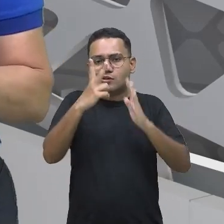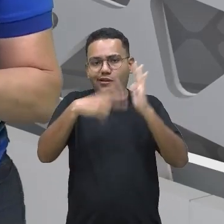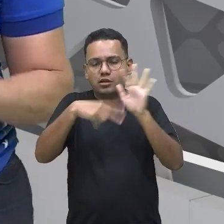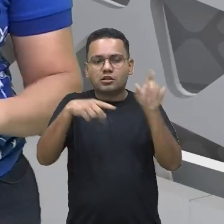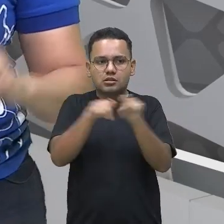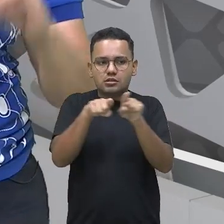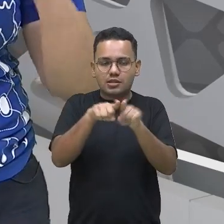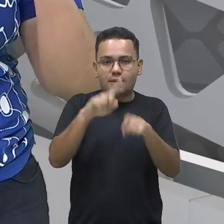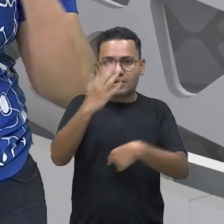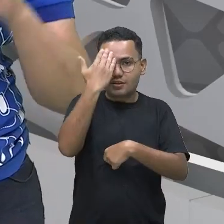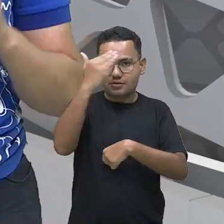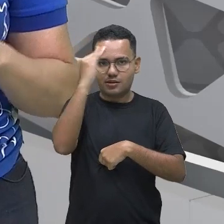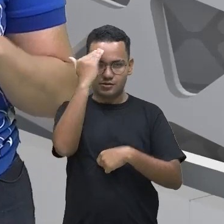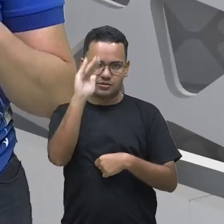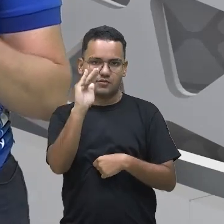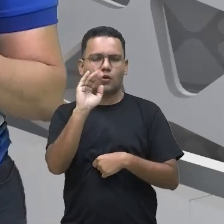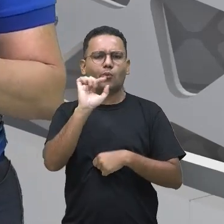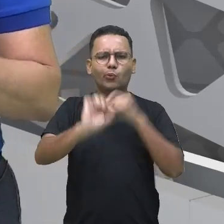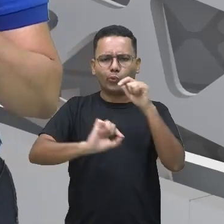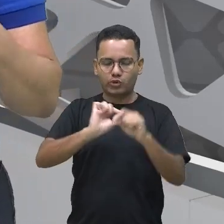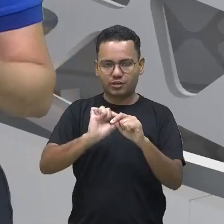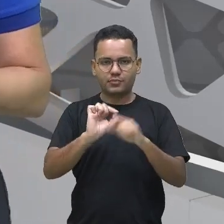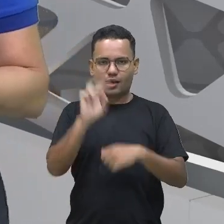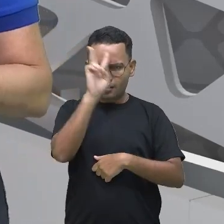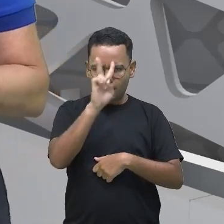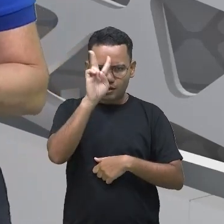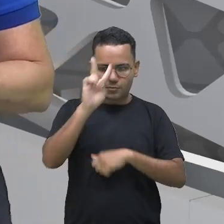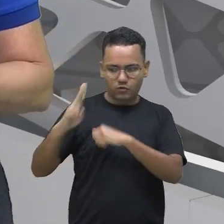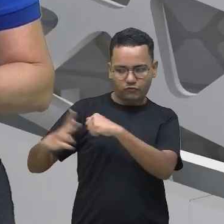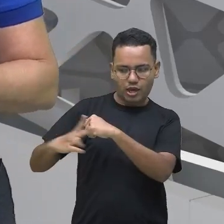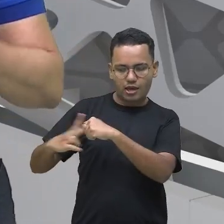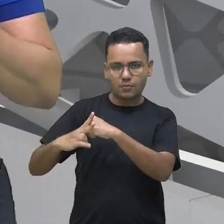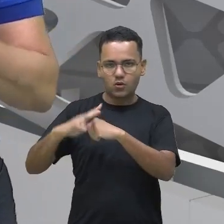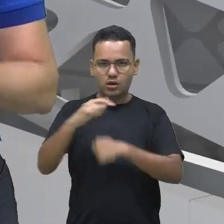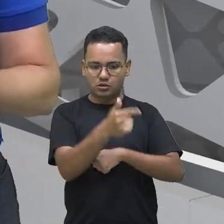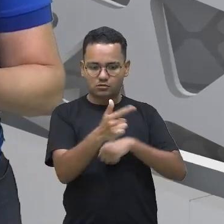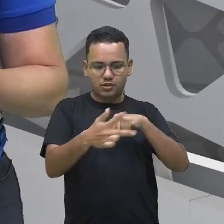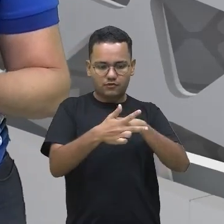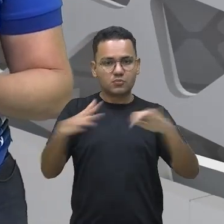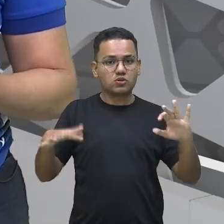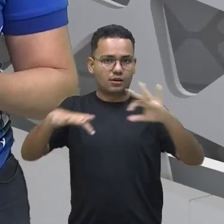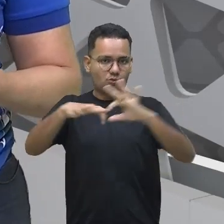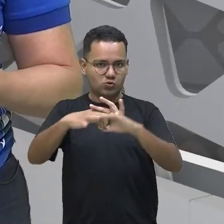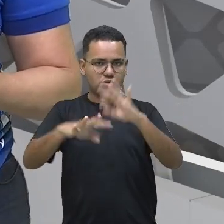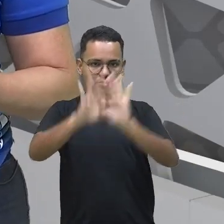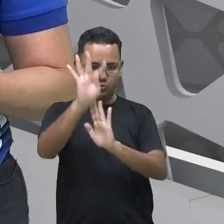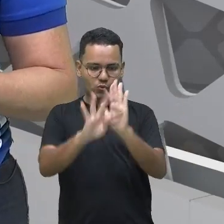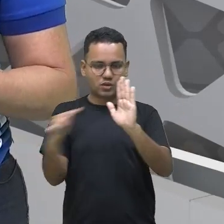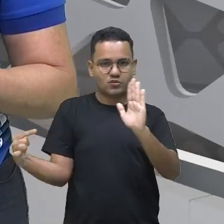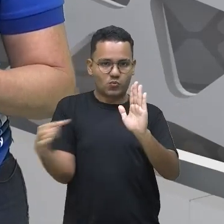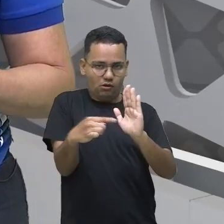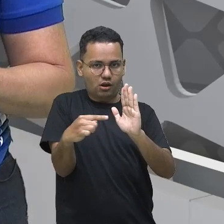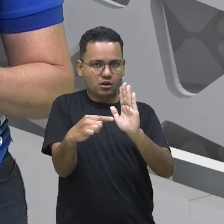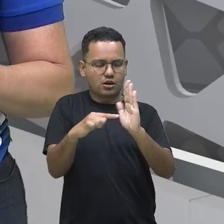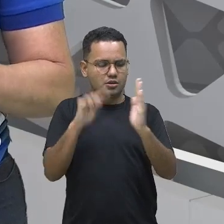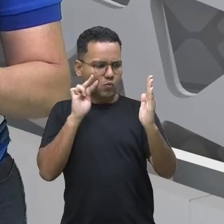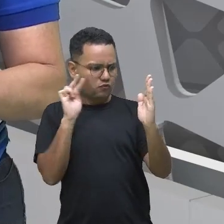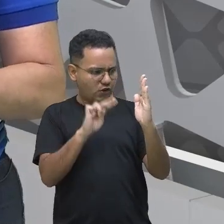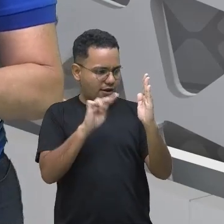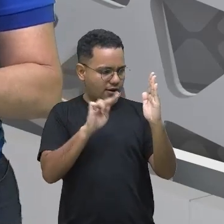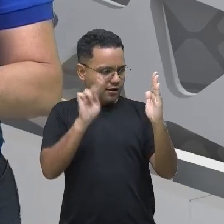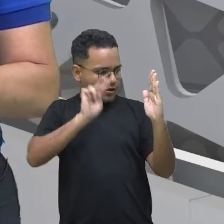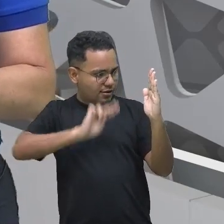vem junto, vem a linguagem verbal e a não verbal. Você vai ler e vai visualizar